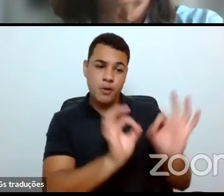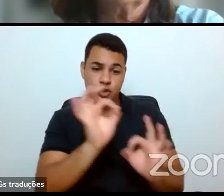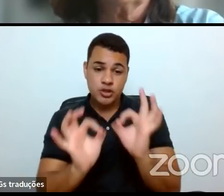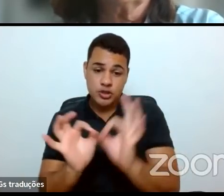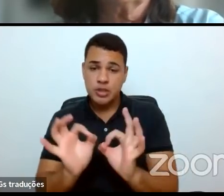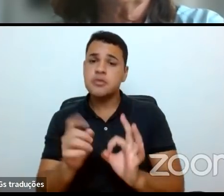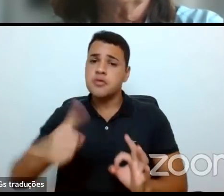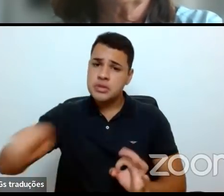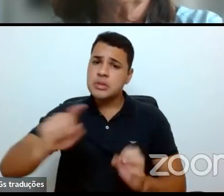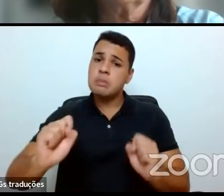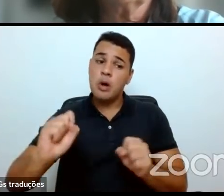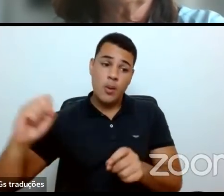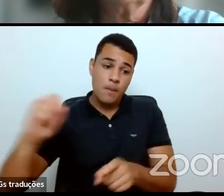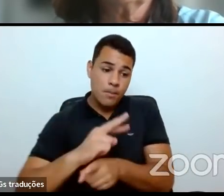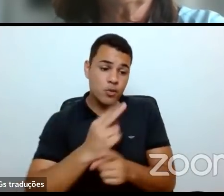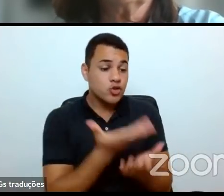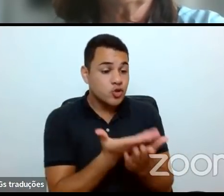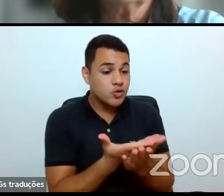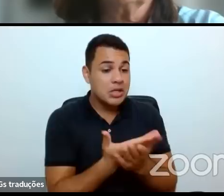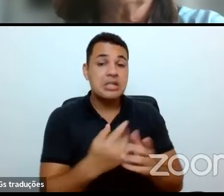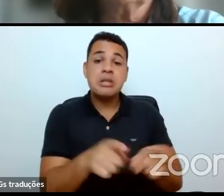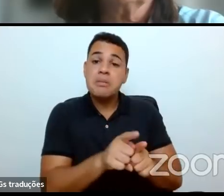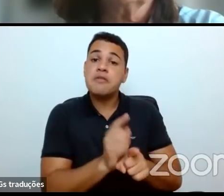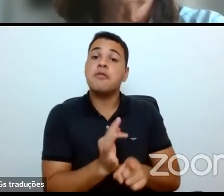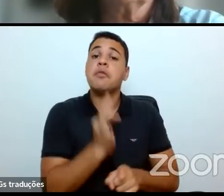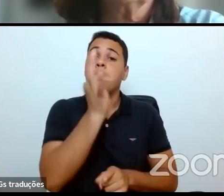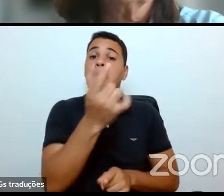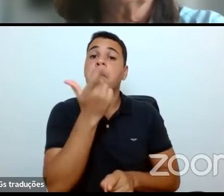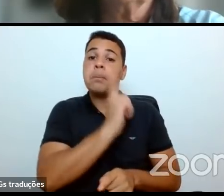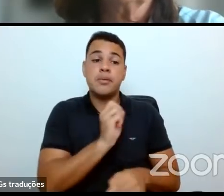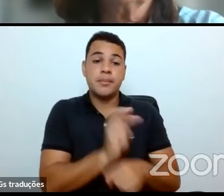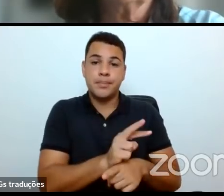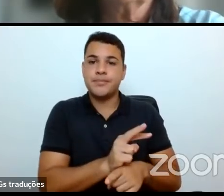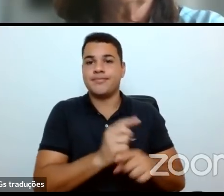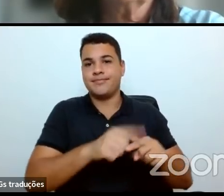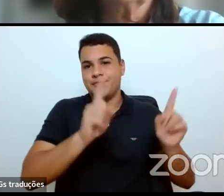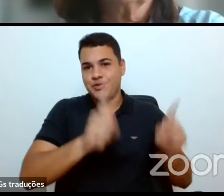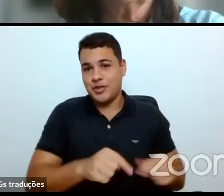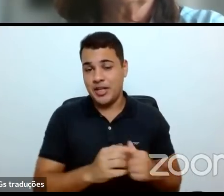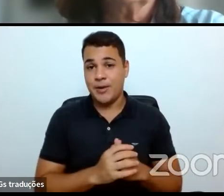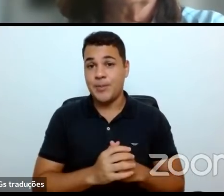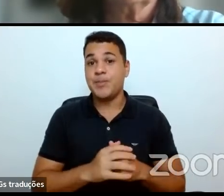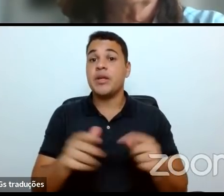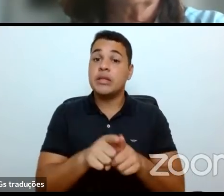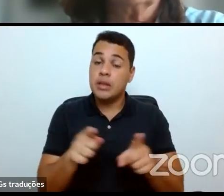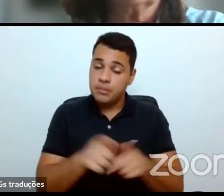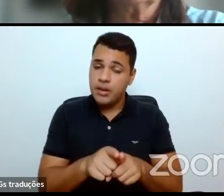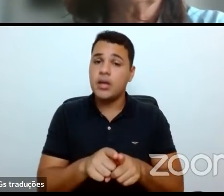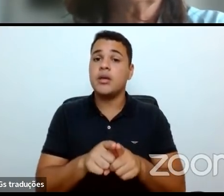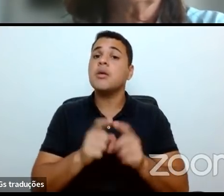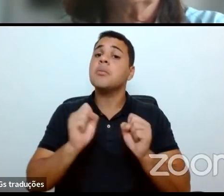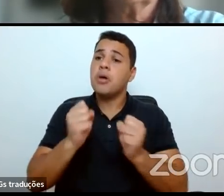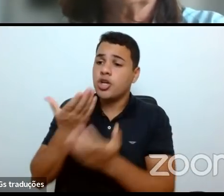objetivos do programa, que é aproximar a pós-graduação, da graduação, dos alunos de graduação,